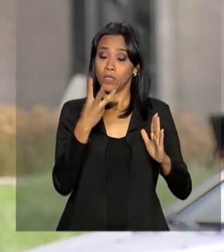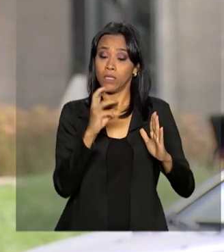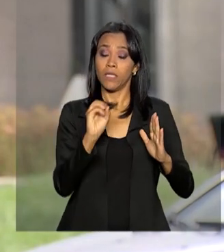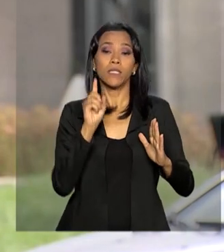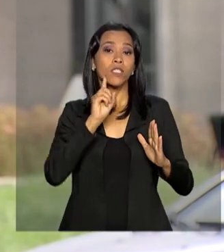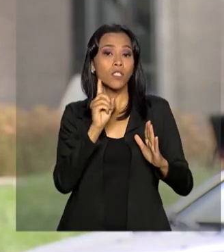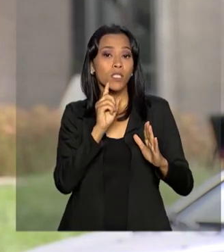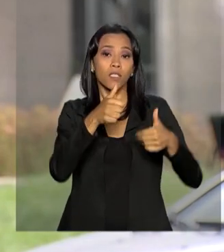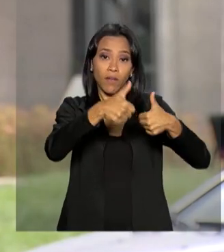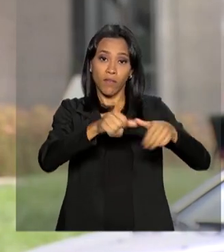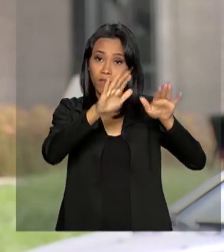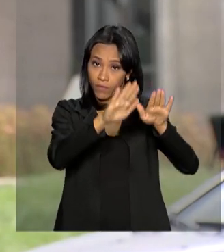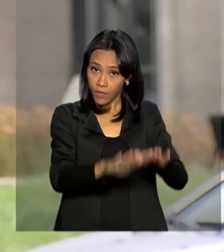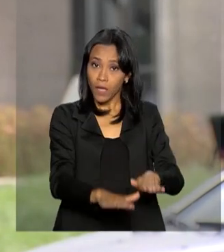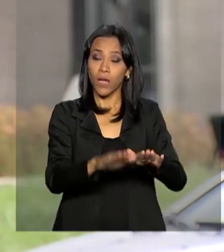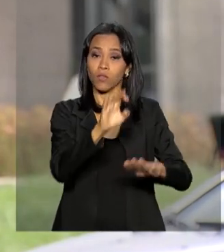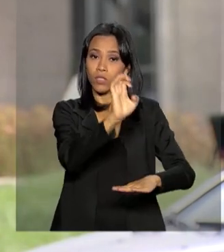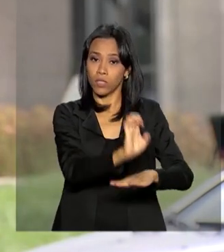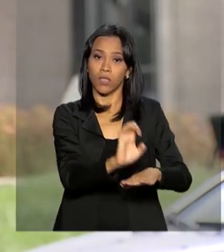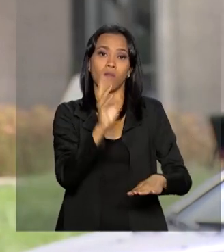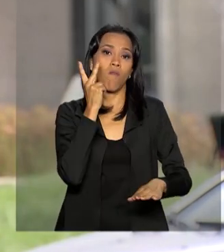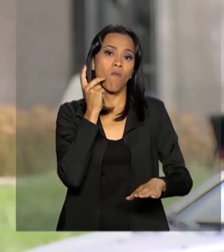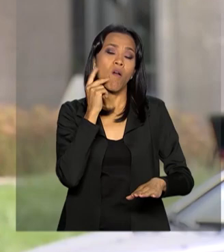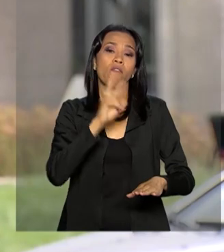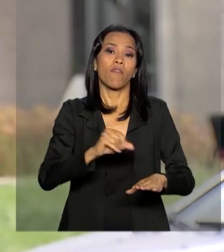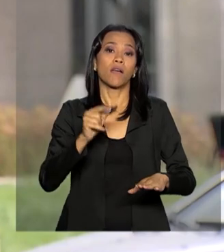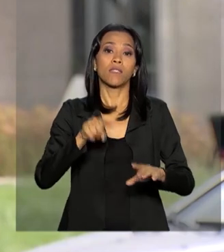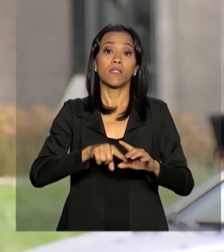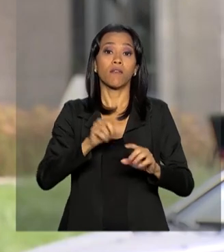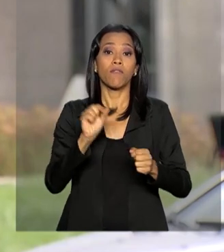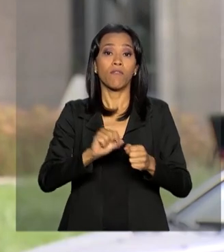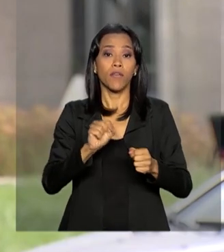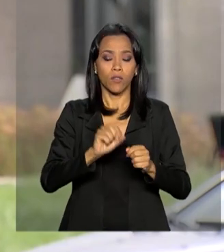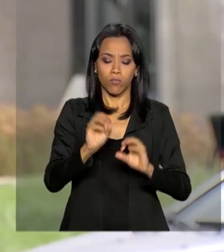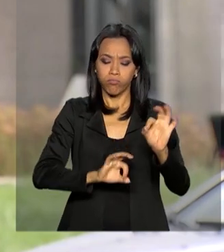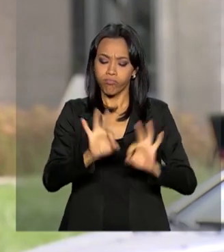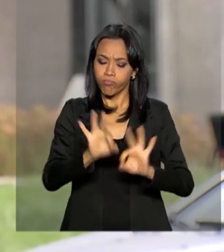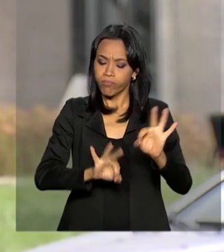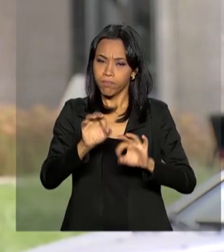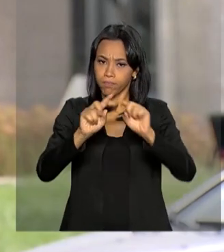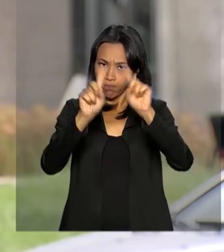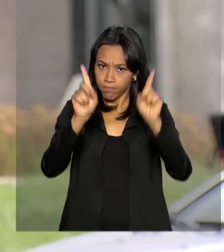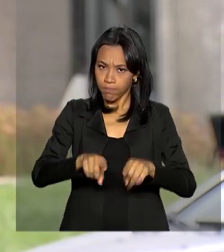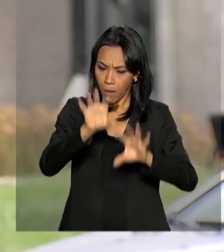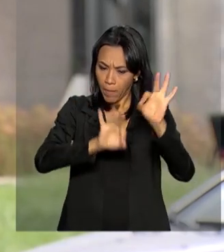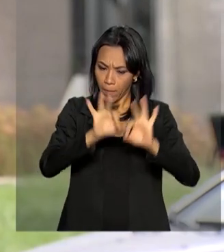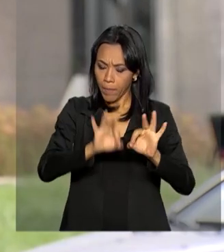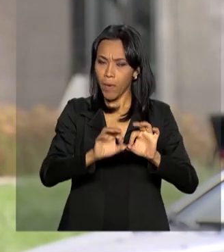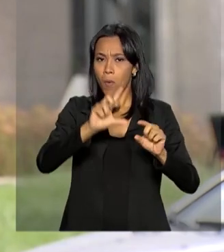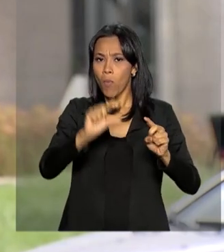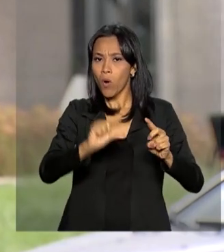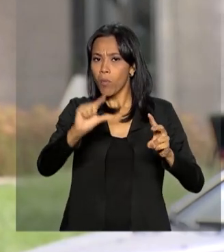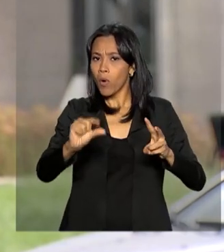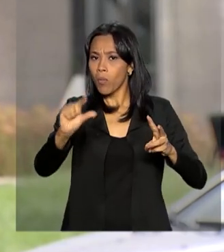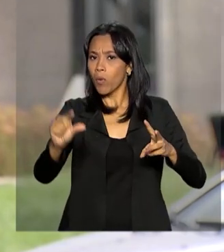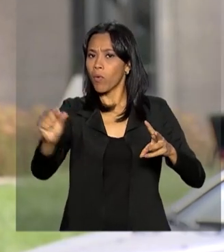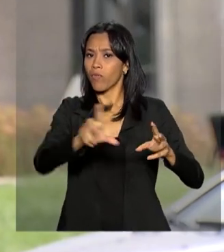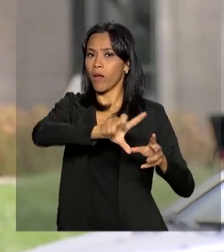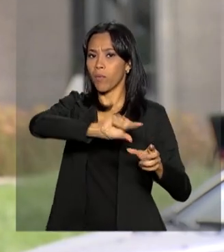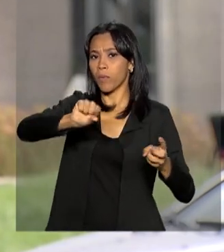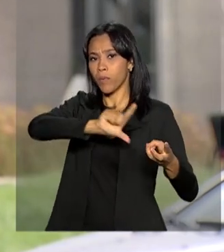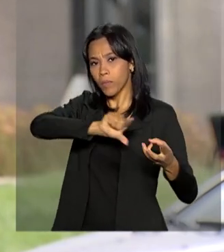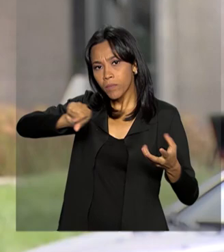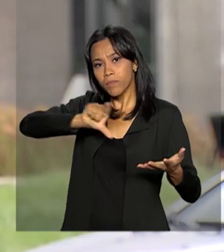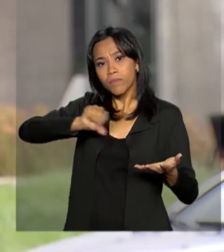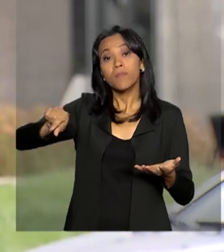da Força Nacional no Ceará, será feito um plano de desmobilização gradativo. O ministério também